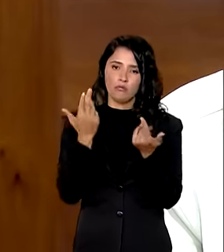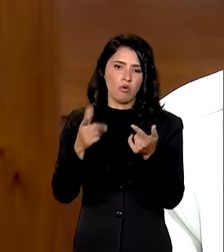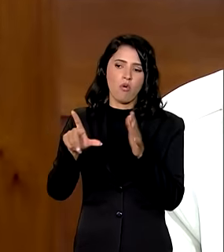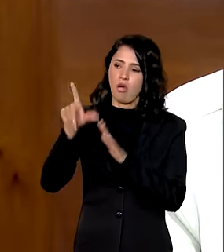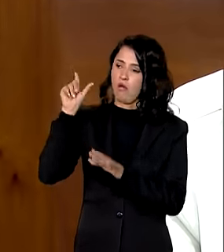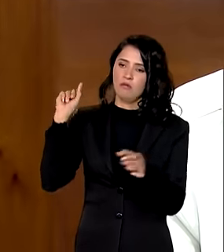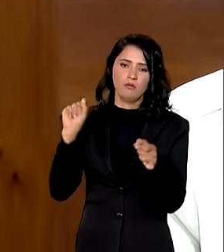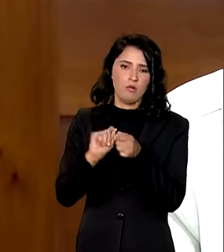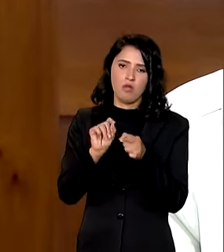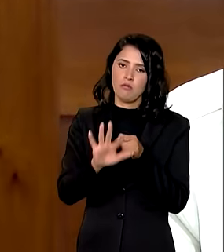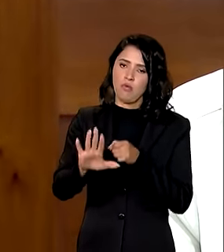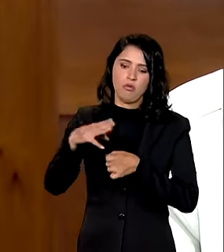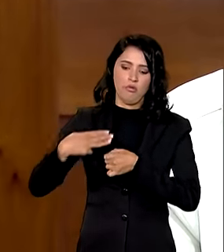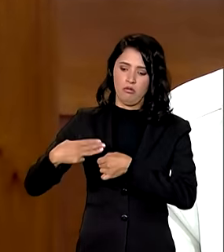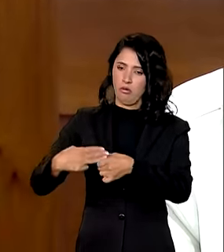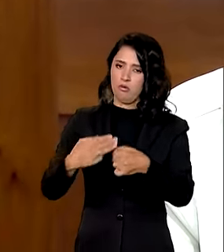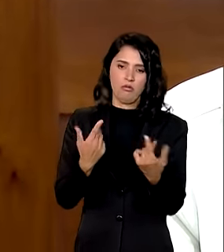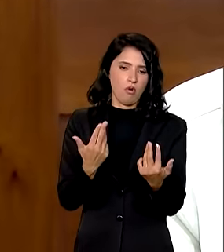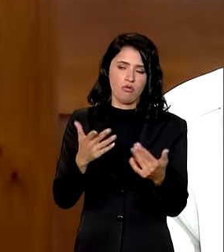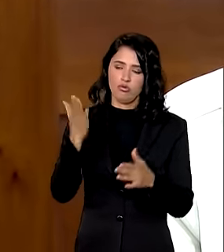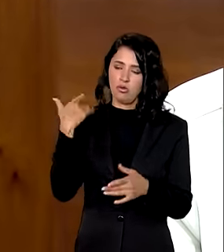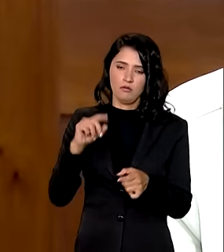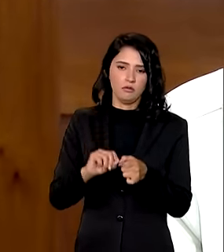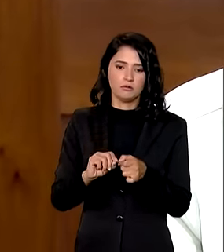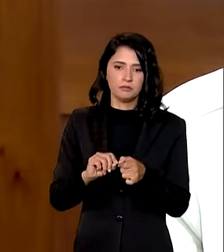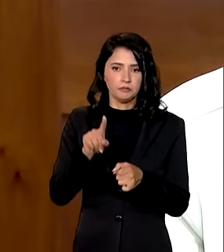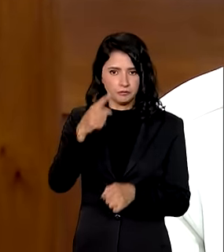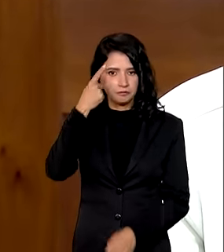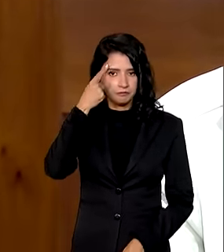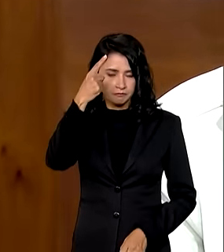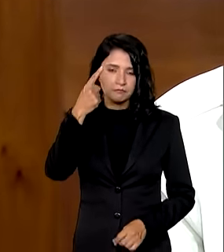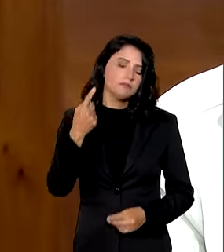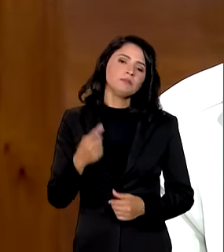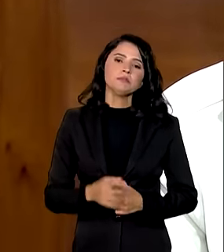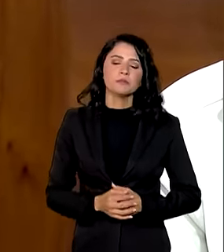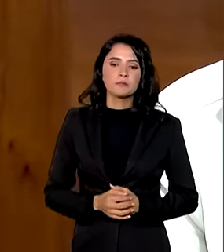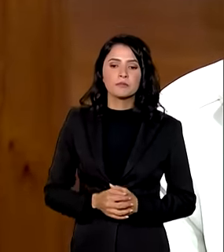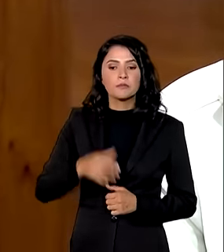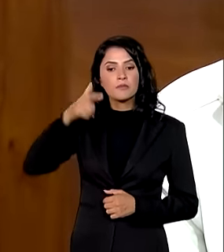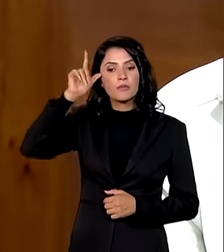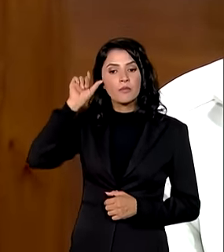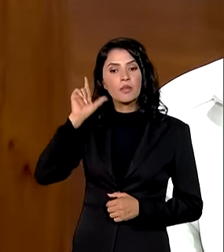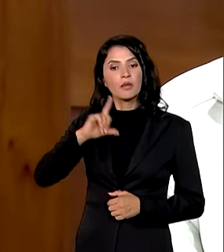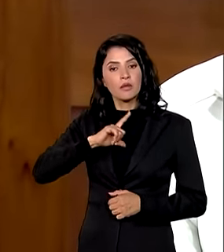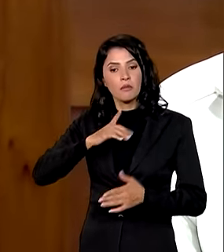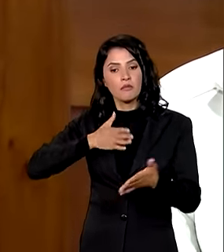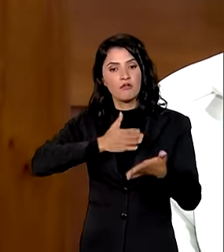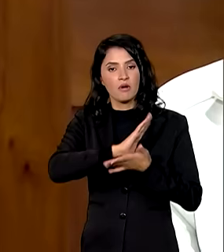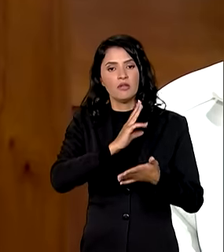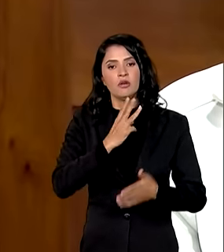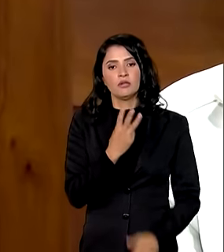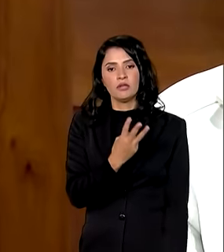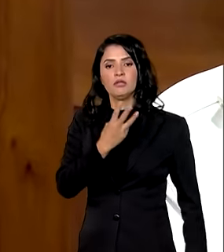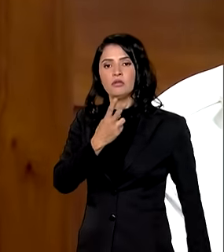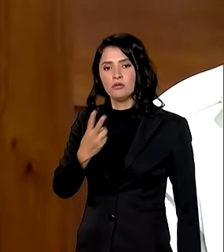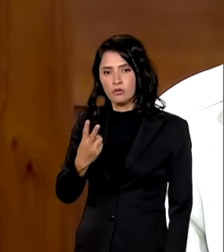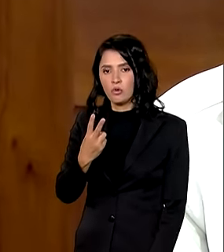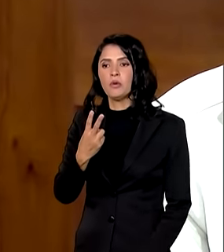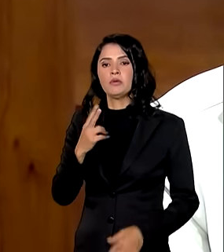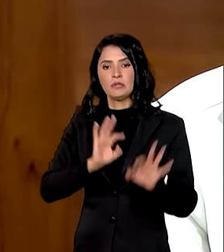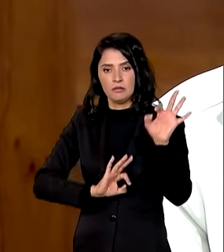feito aí com a maioria dos municípios você tem uma ideia ontem nós tínhamos aprovado 32 planos